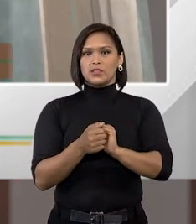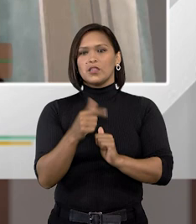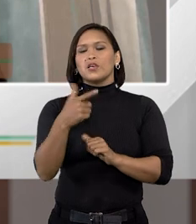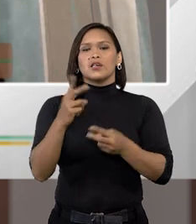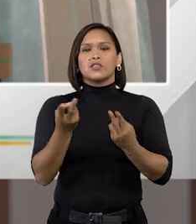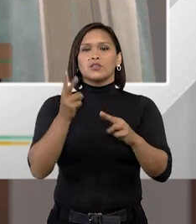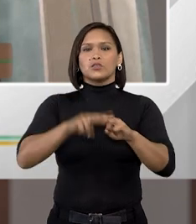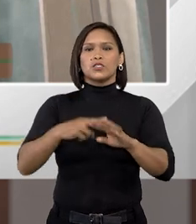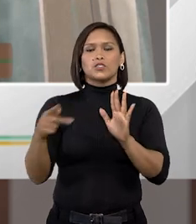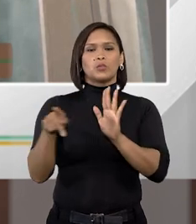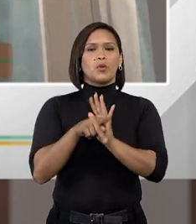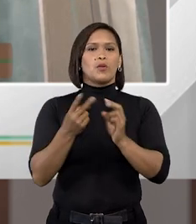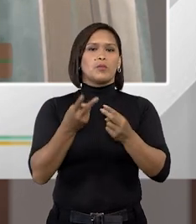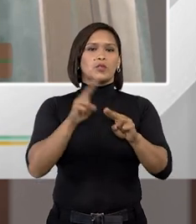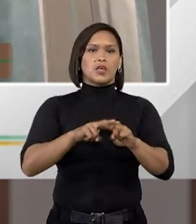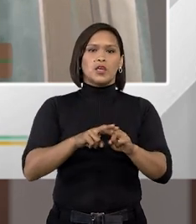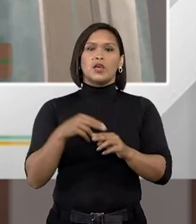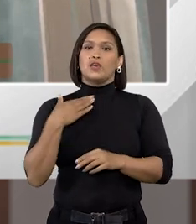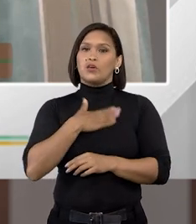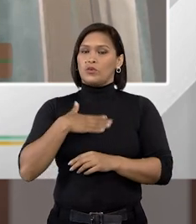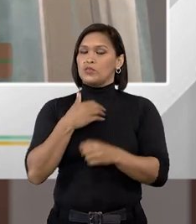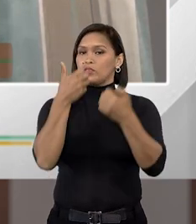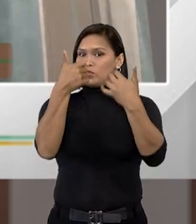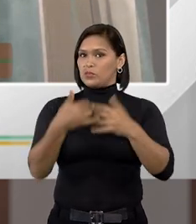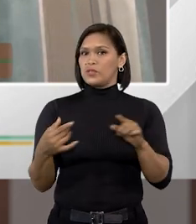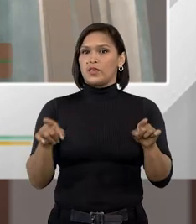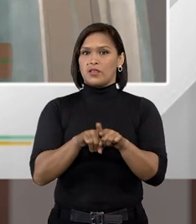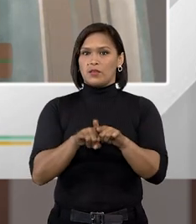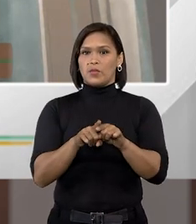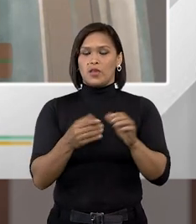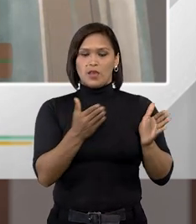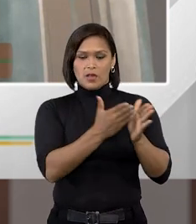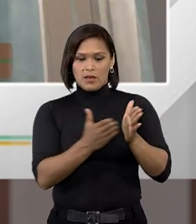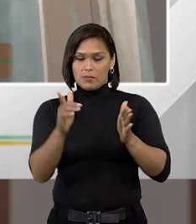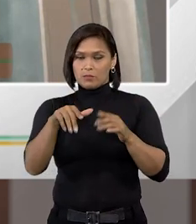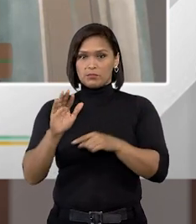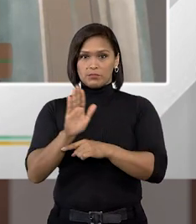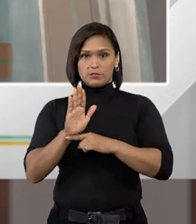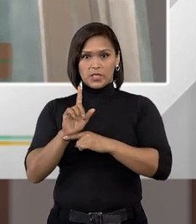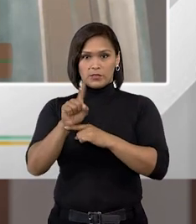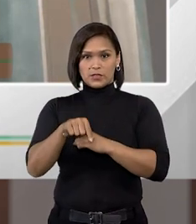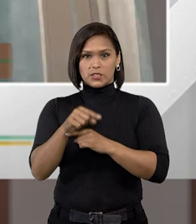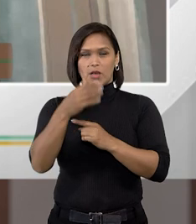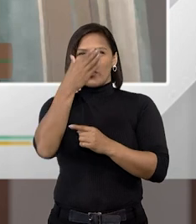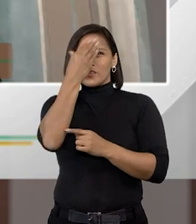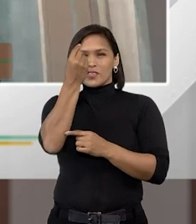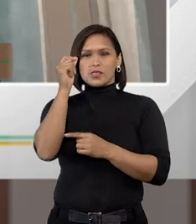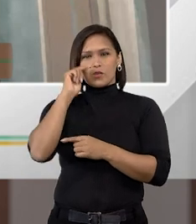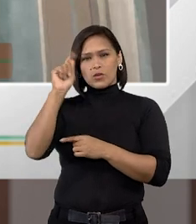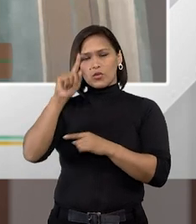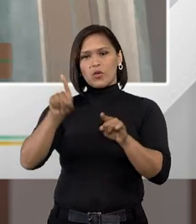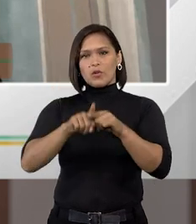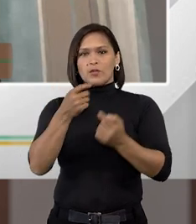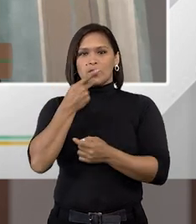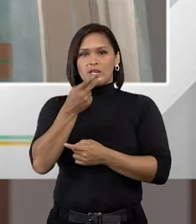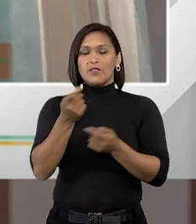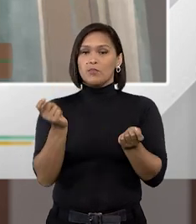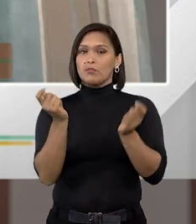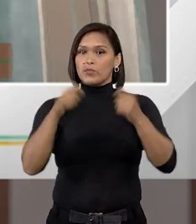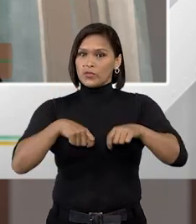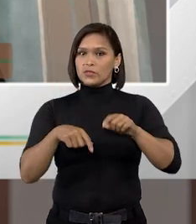o encarceramento né e eu gostaria de citar aqui também a previsão eu me esqueço aqui o autor mas ele fala da